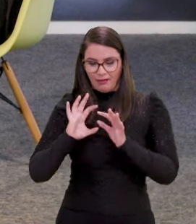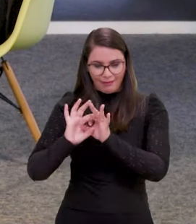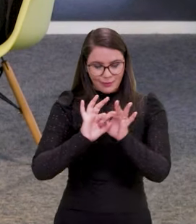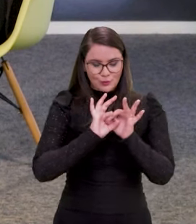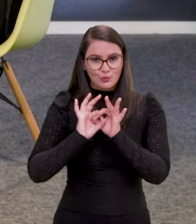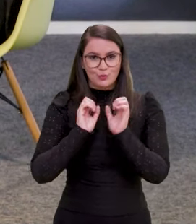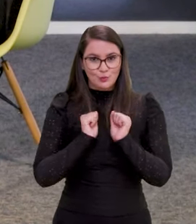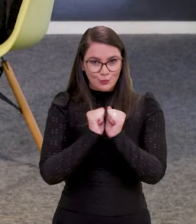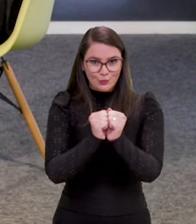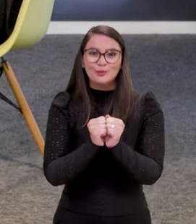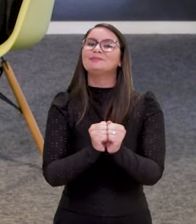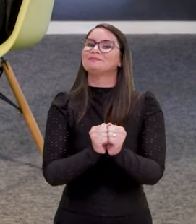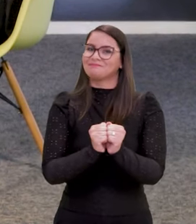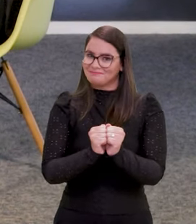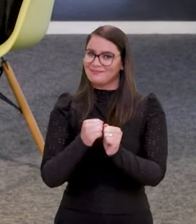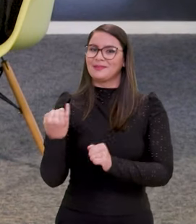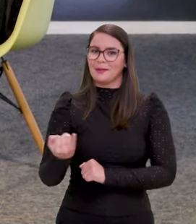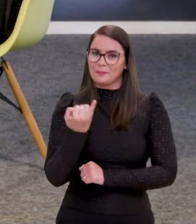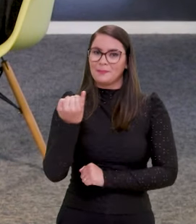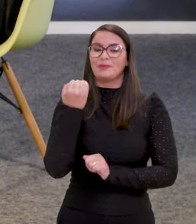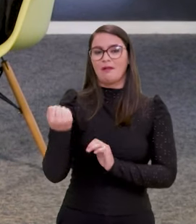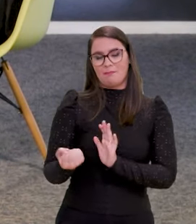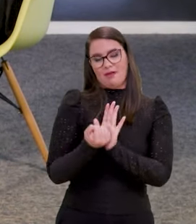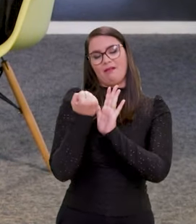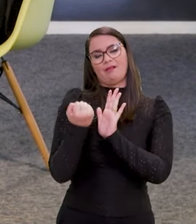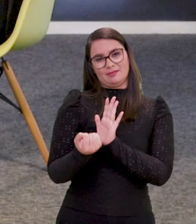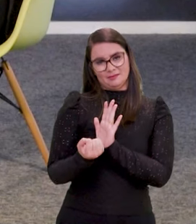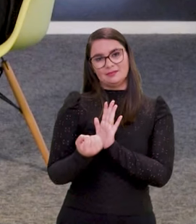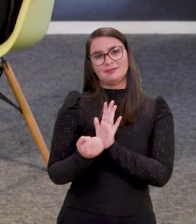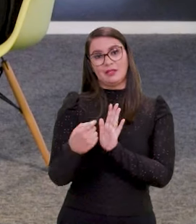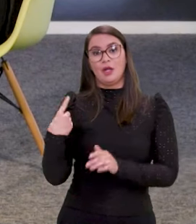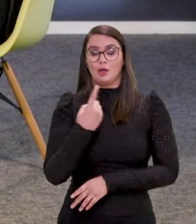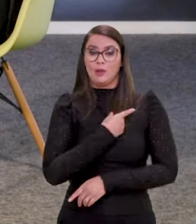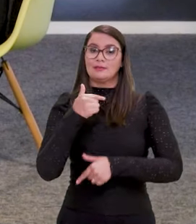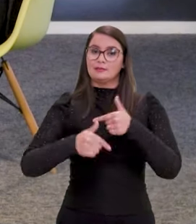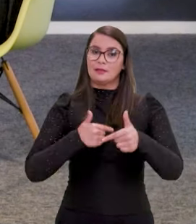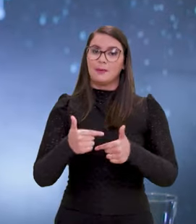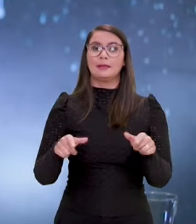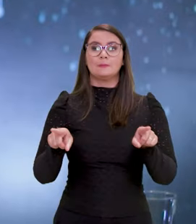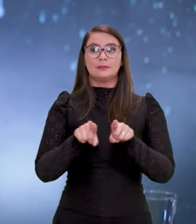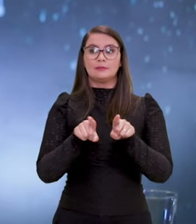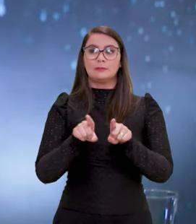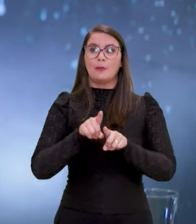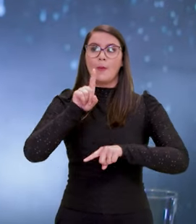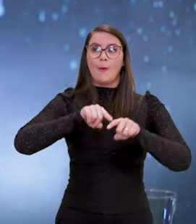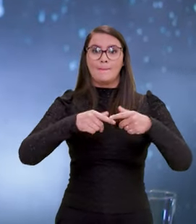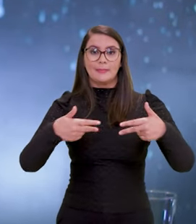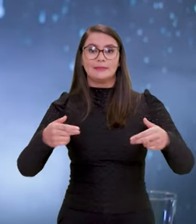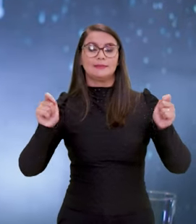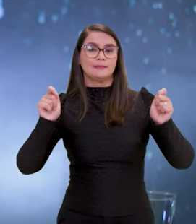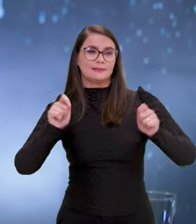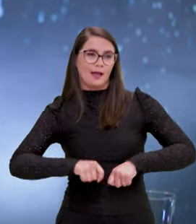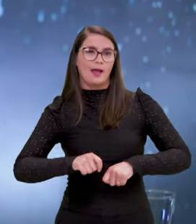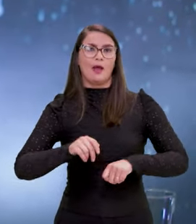juntas, é importante a gente destacar que a gente vem trabalhando também com os instrumentos que